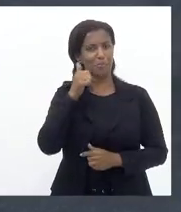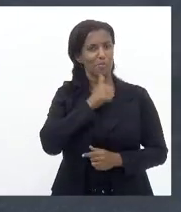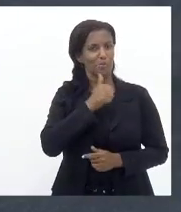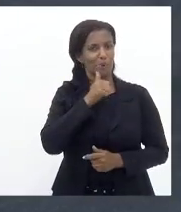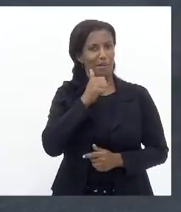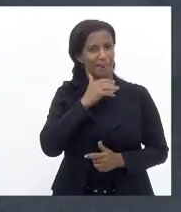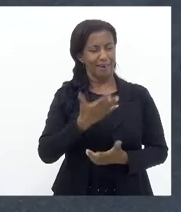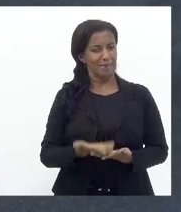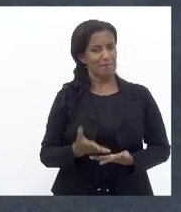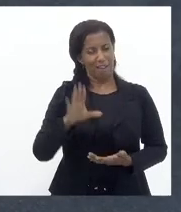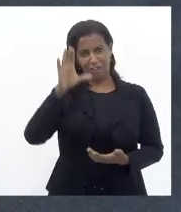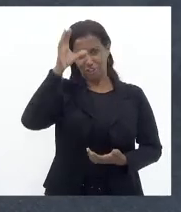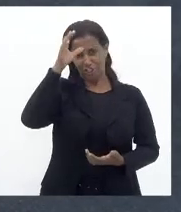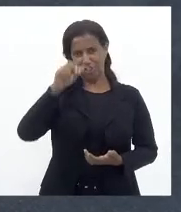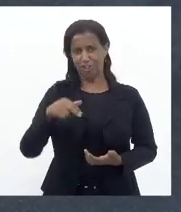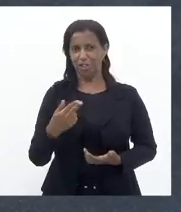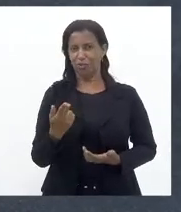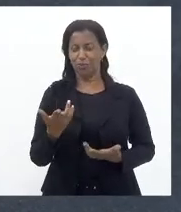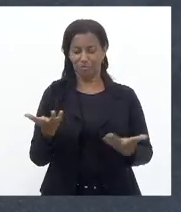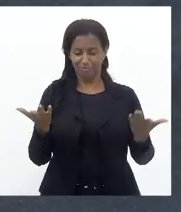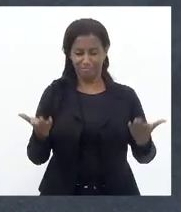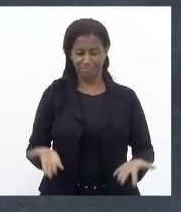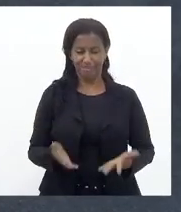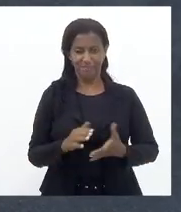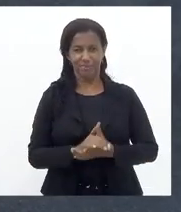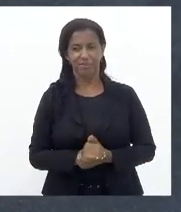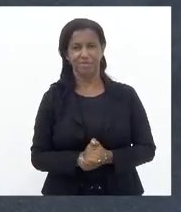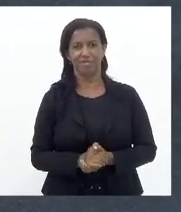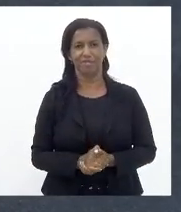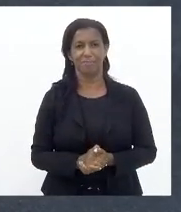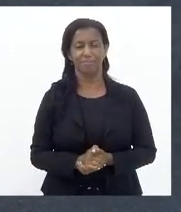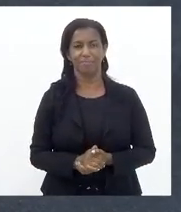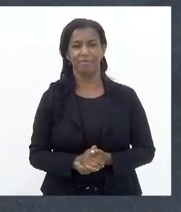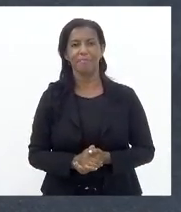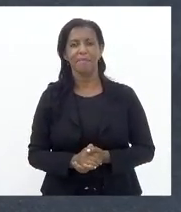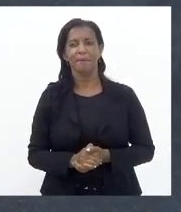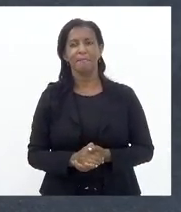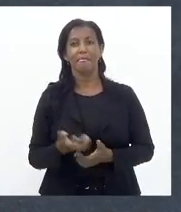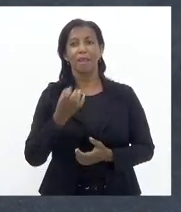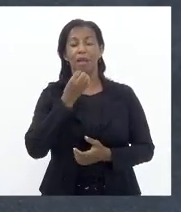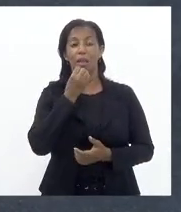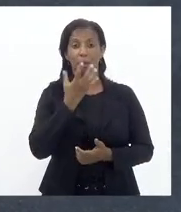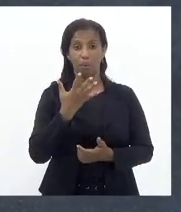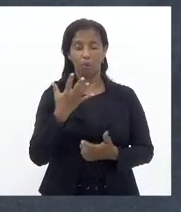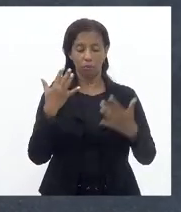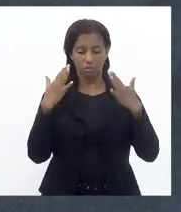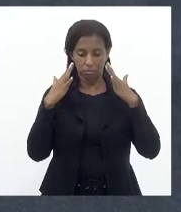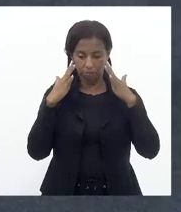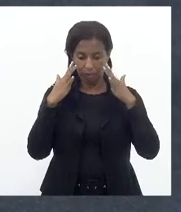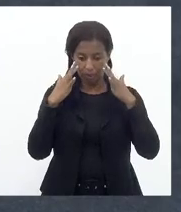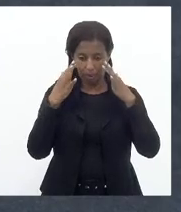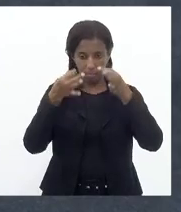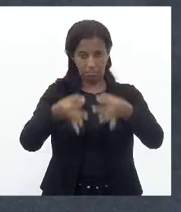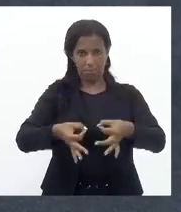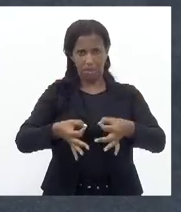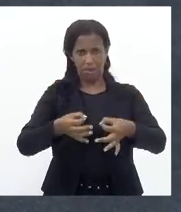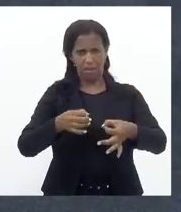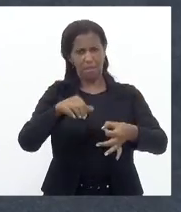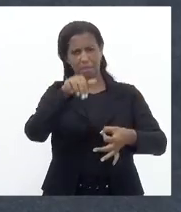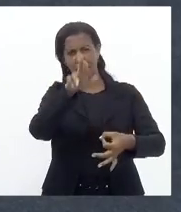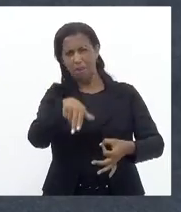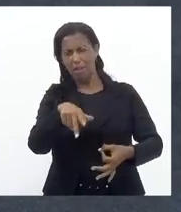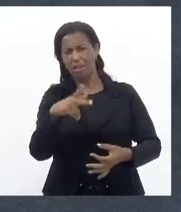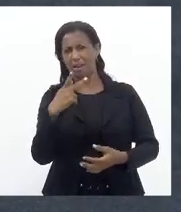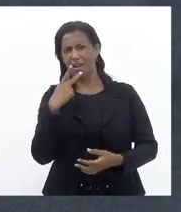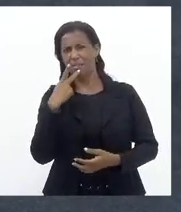Mas É uma mera brincadeira É bom a gente Se atentar bem A essas falas Do deputado